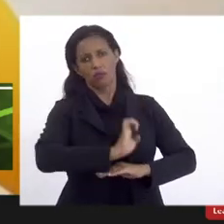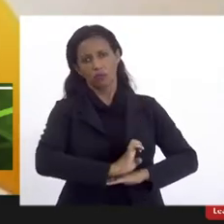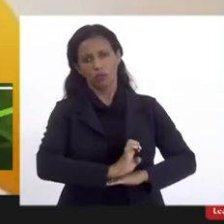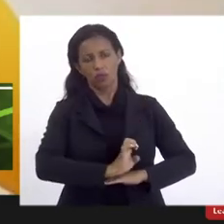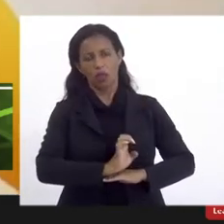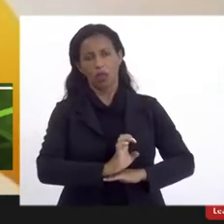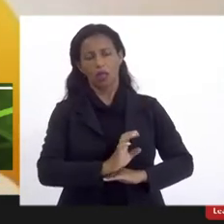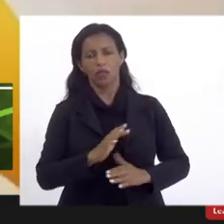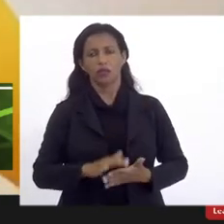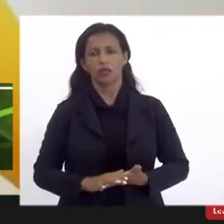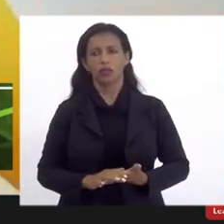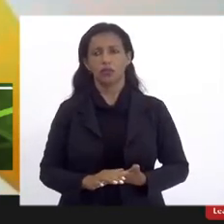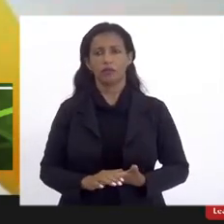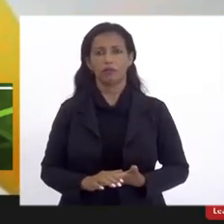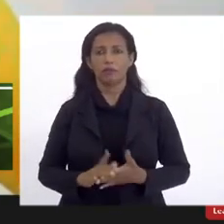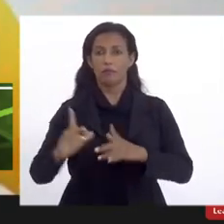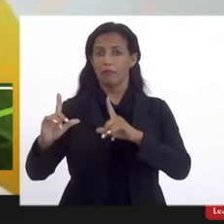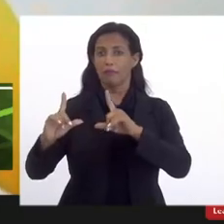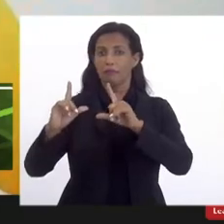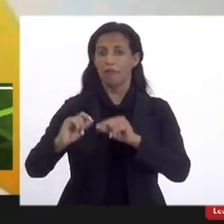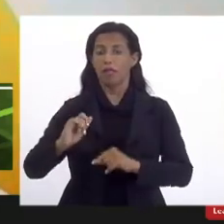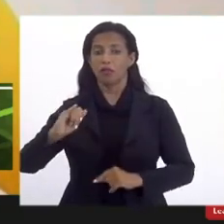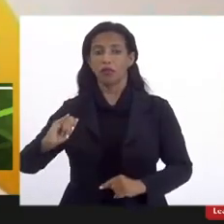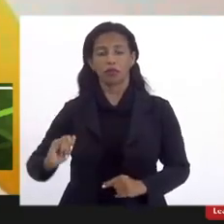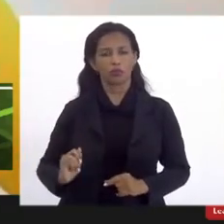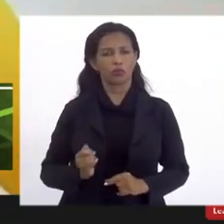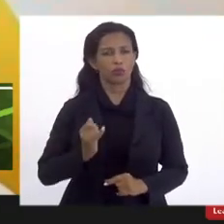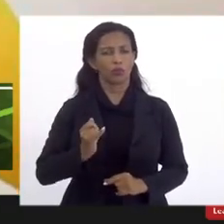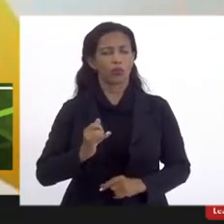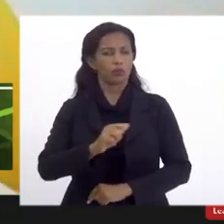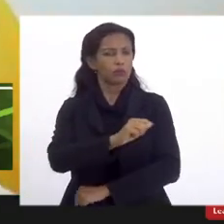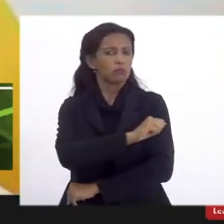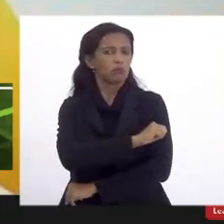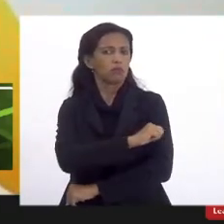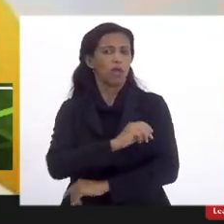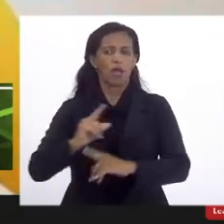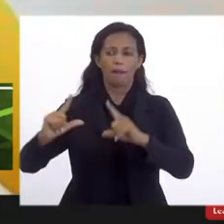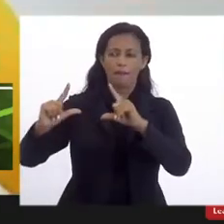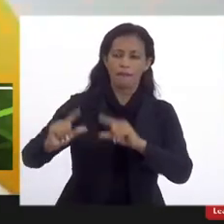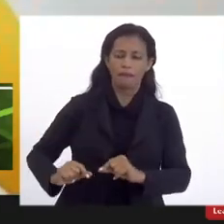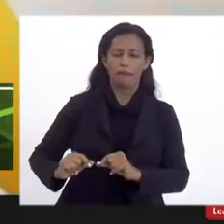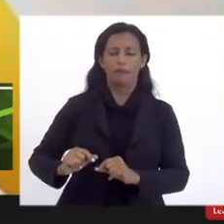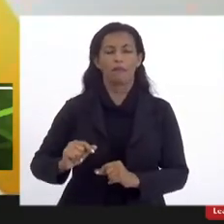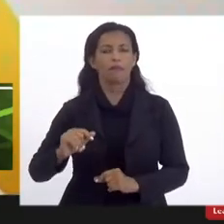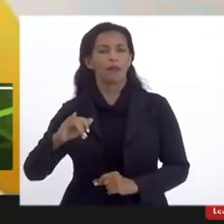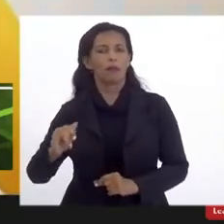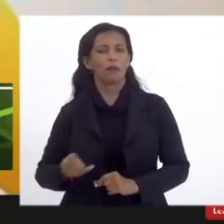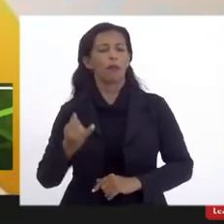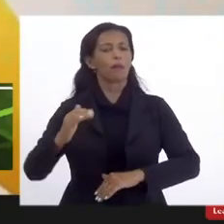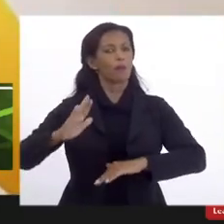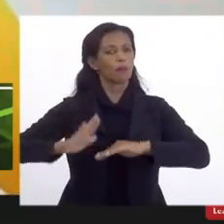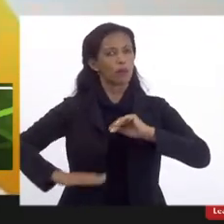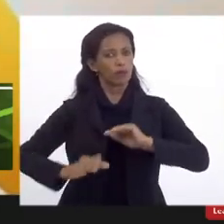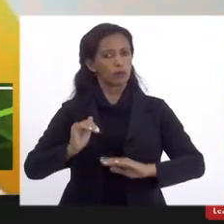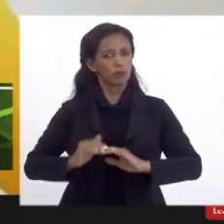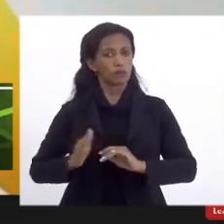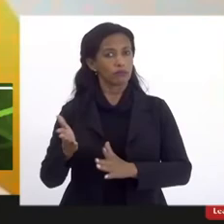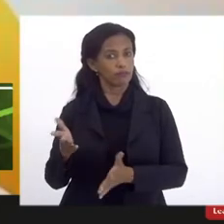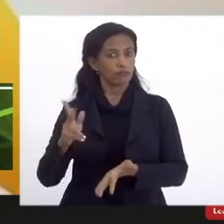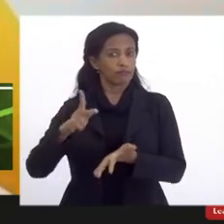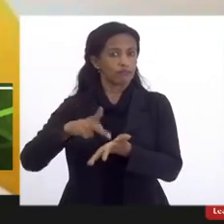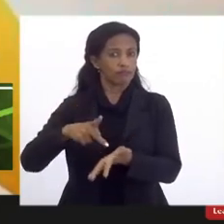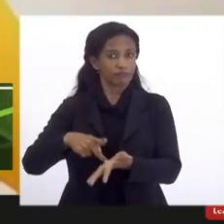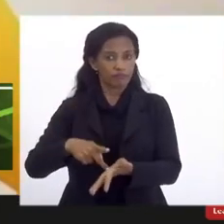sem ter menos possibilidades para os seus alunos, sem ter menos possibilidades para os seus profissionais, de fato